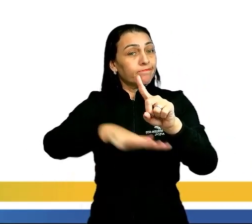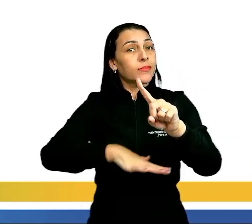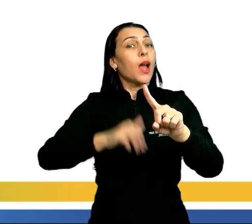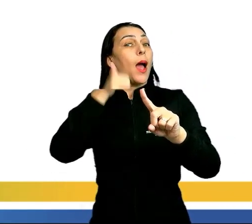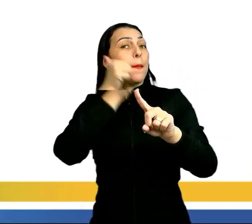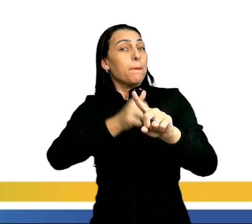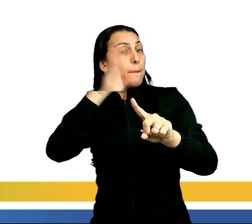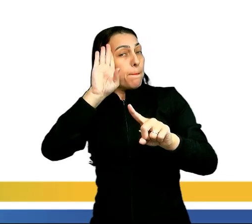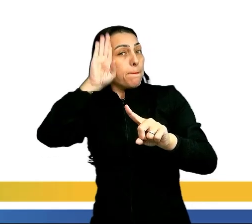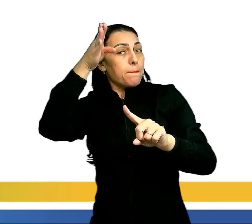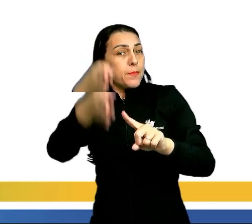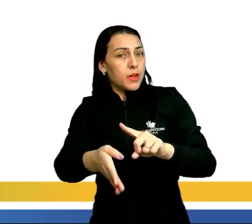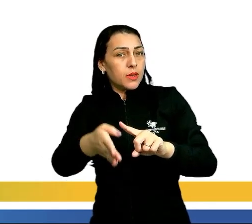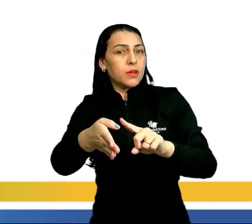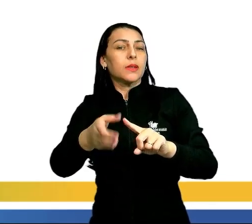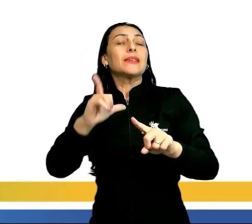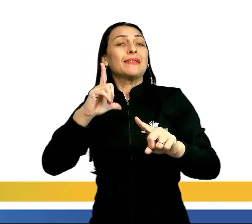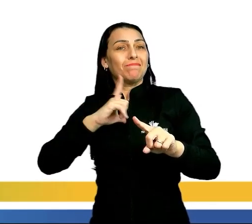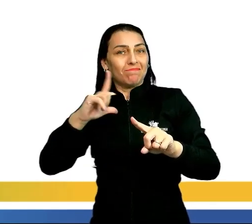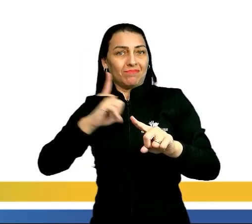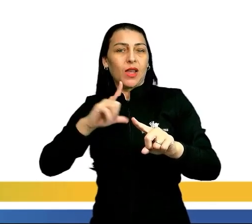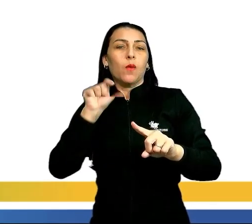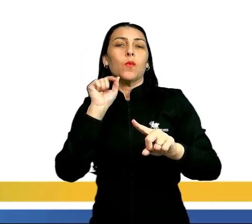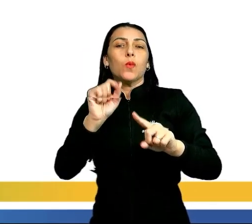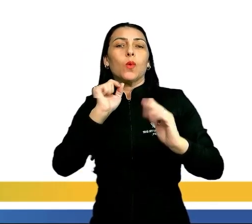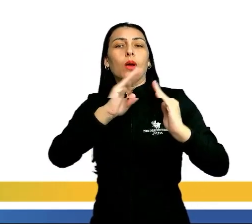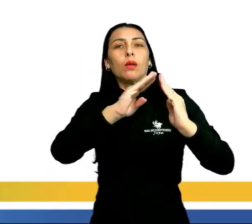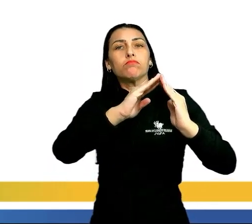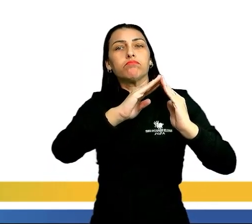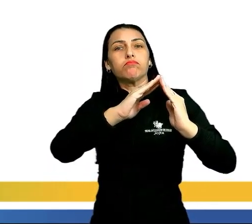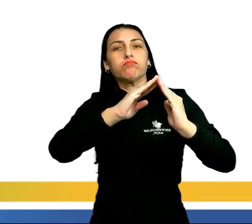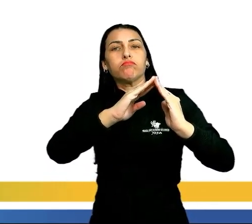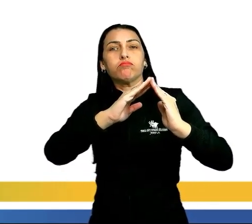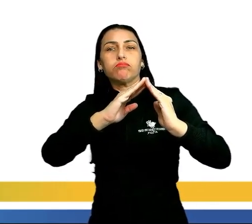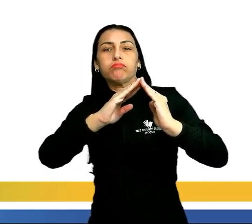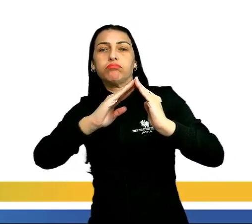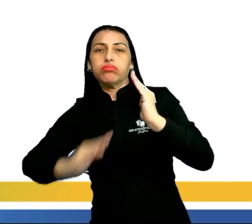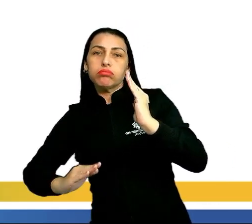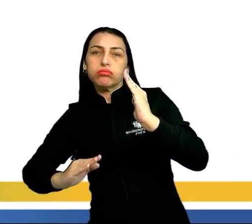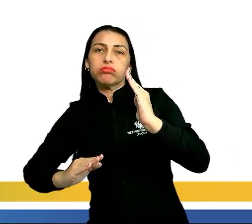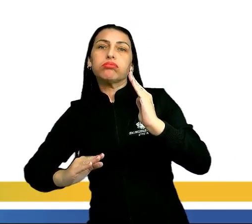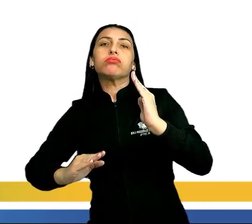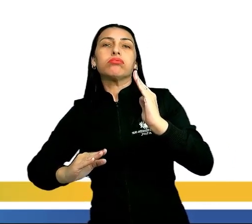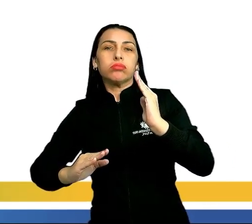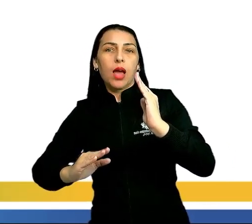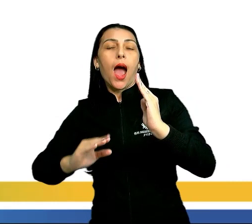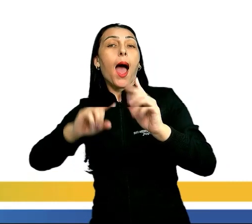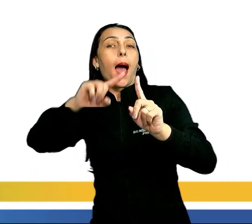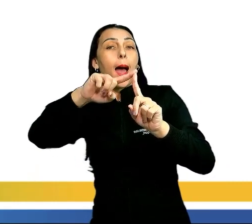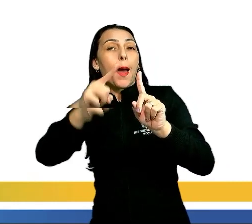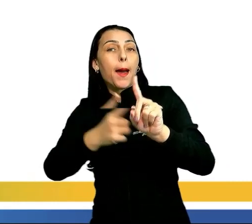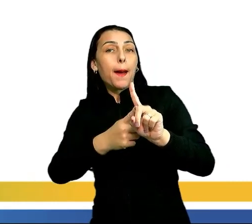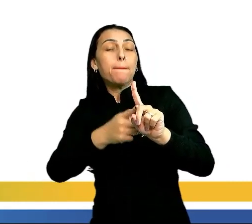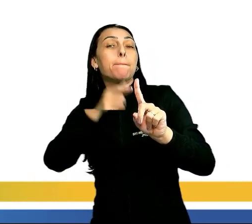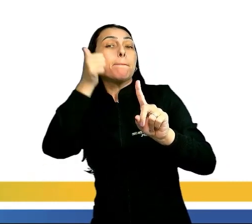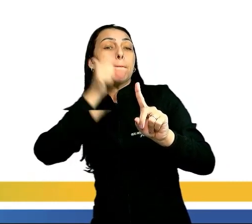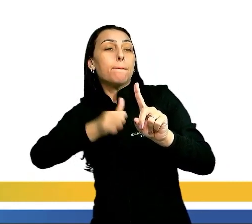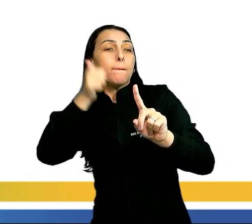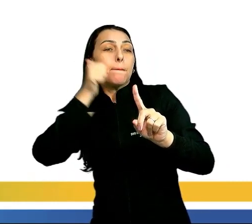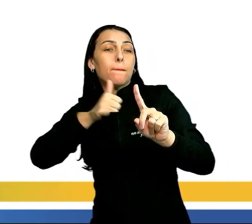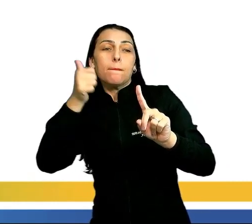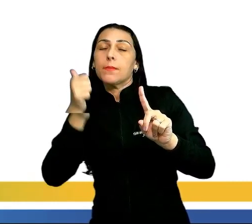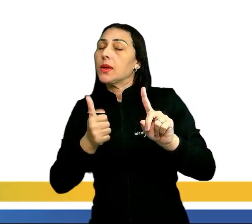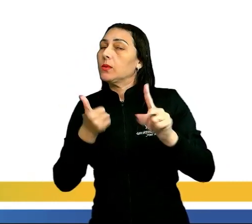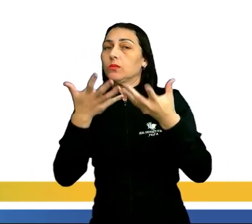sociedade, principalmente o papel da mulher na sociedade, onde houve um declínio, ou seja, uma queda da taxa de